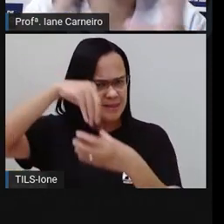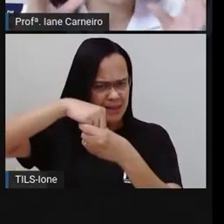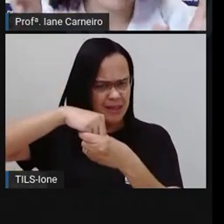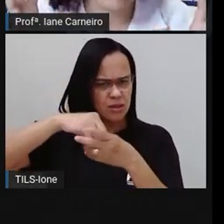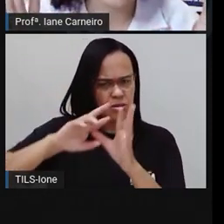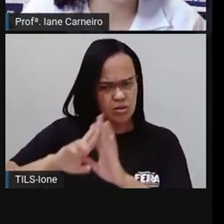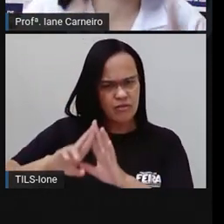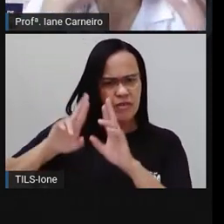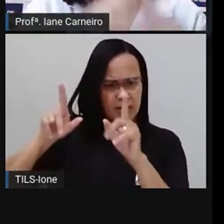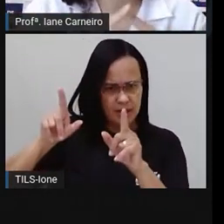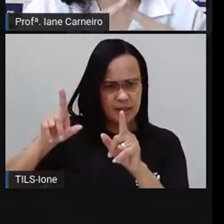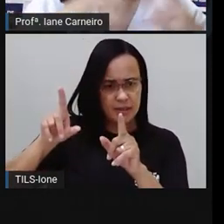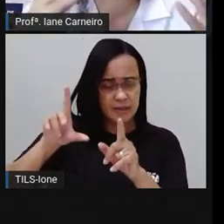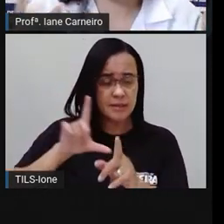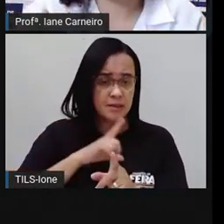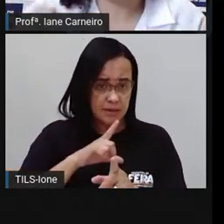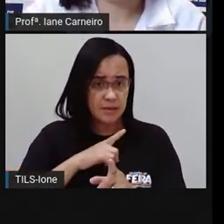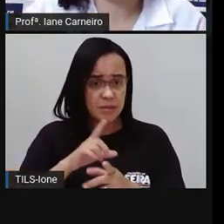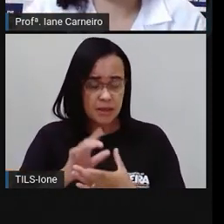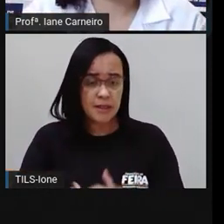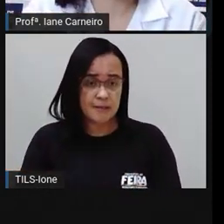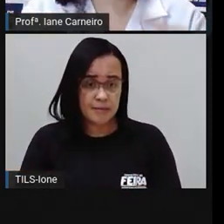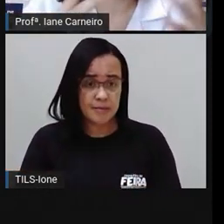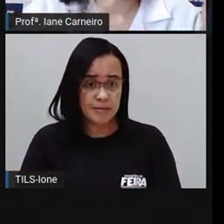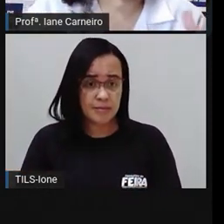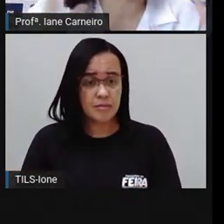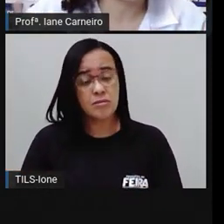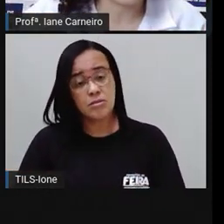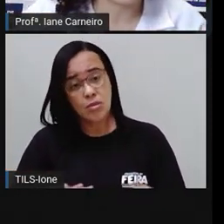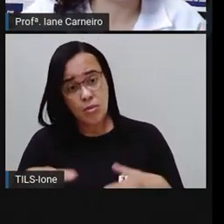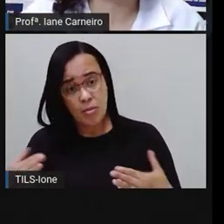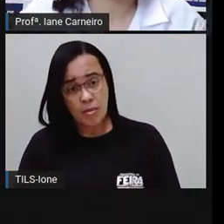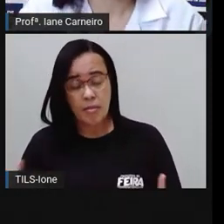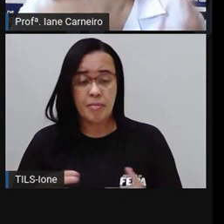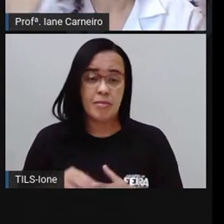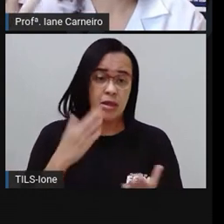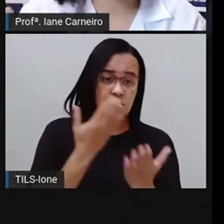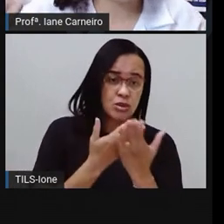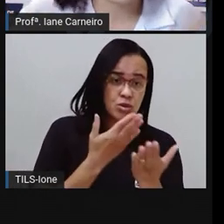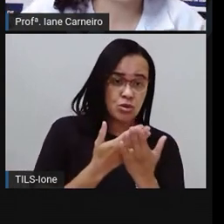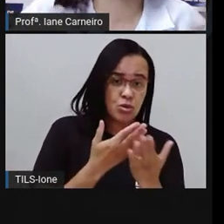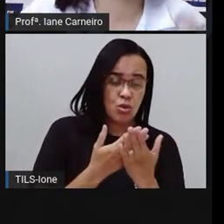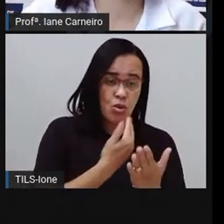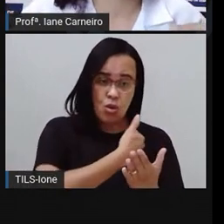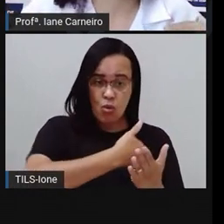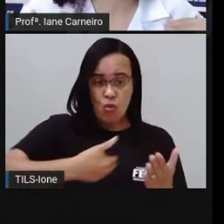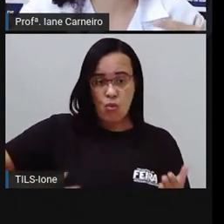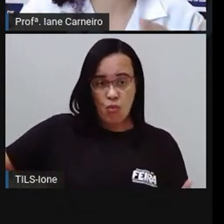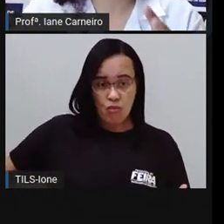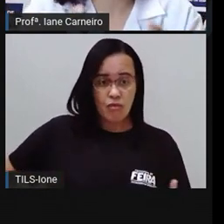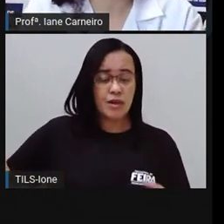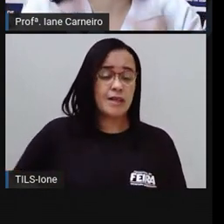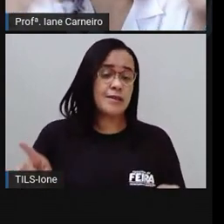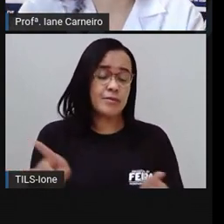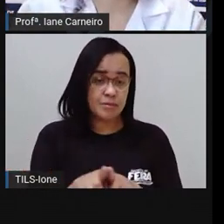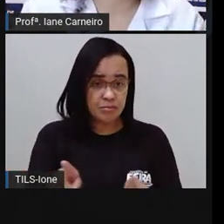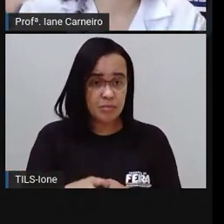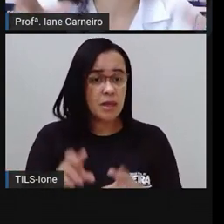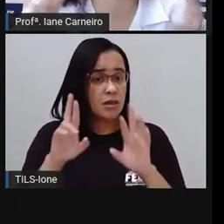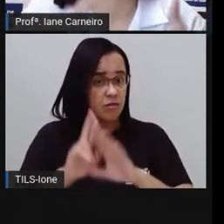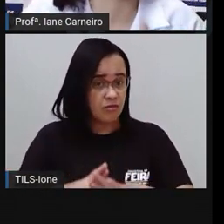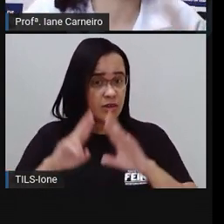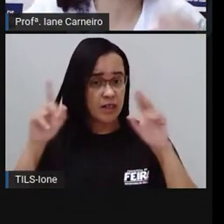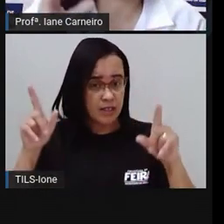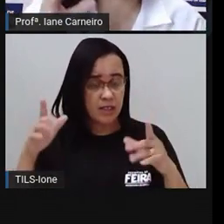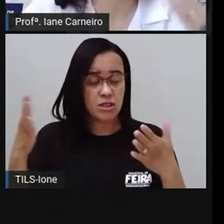Outros cômodos que a nossa escola, a outra escola não tenha. Então, e vai ter escolas também da rede que, por ser maior,